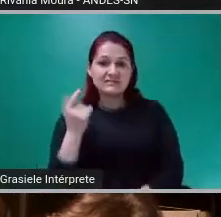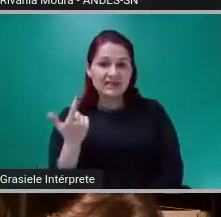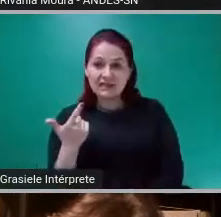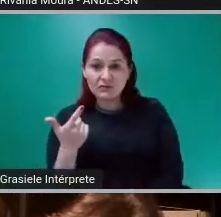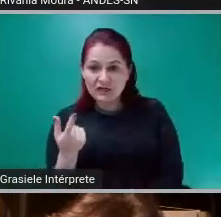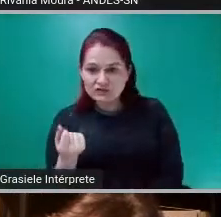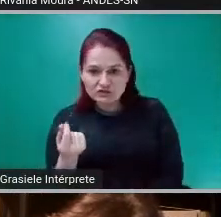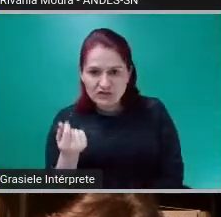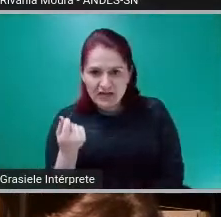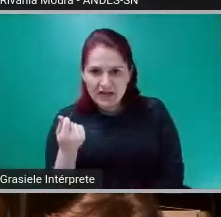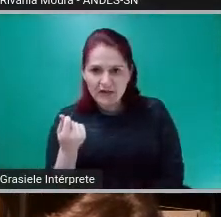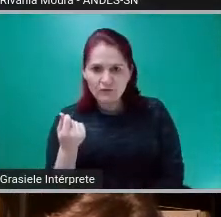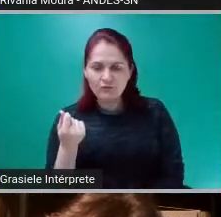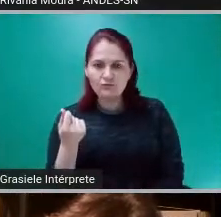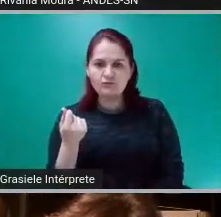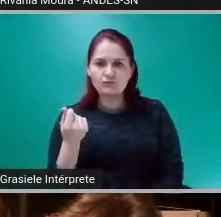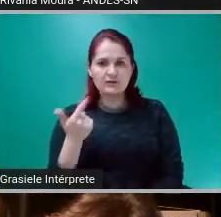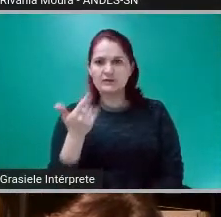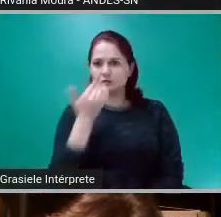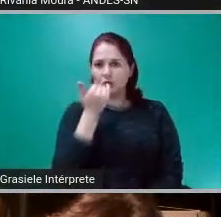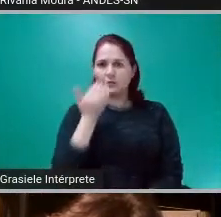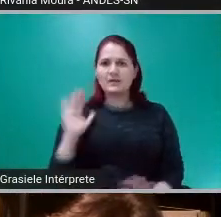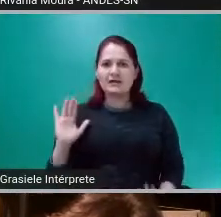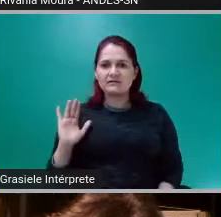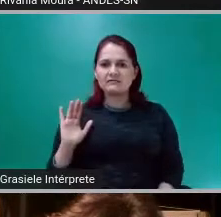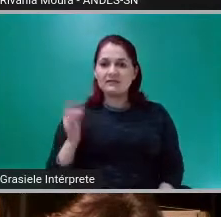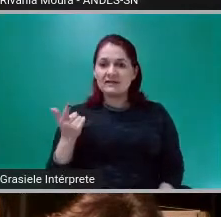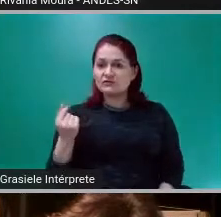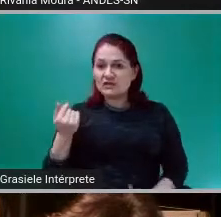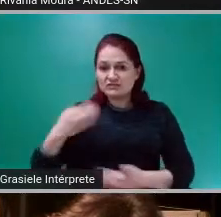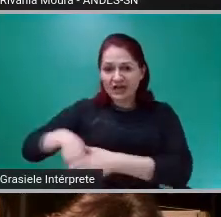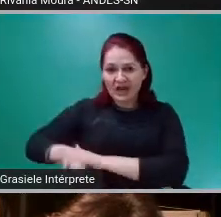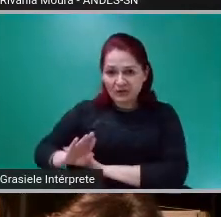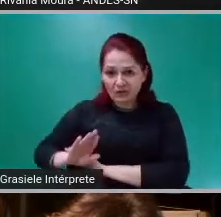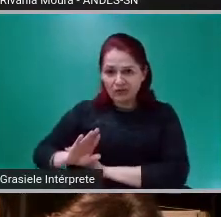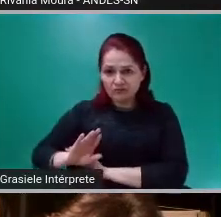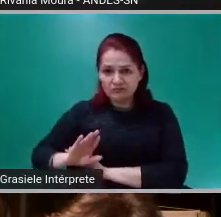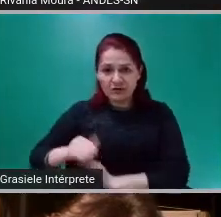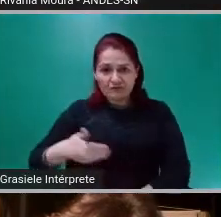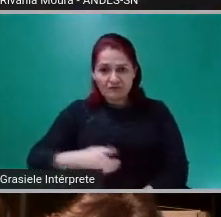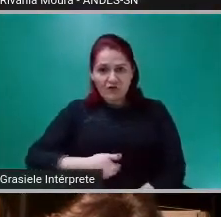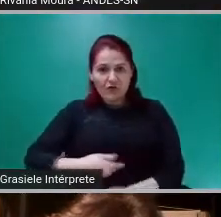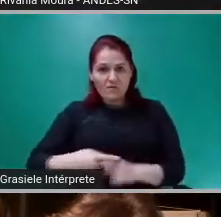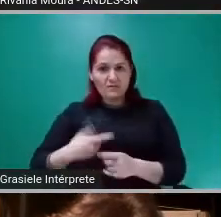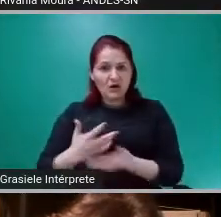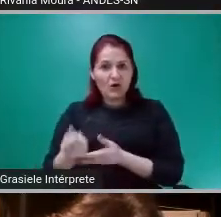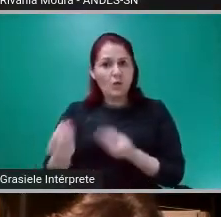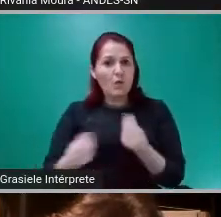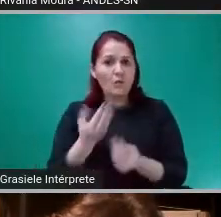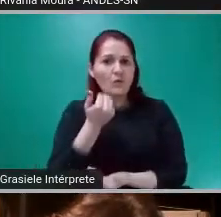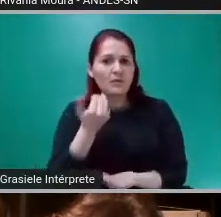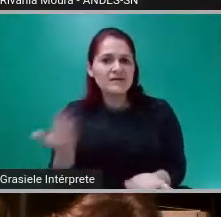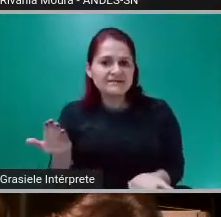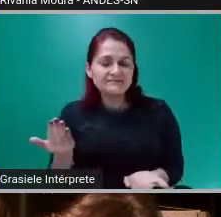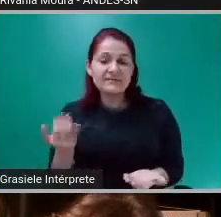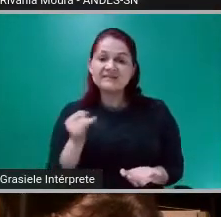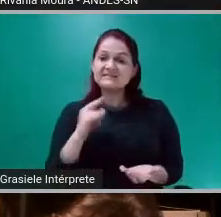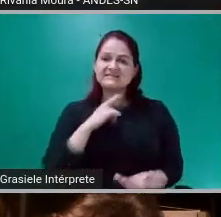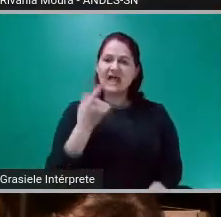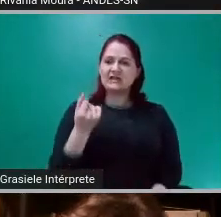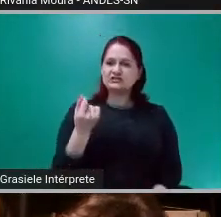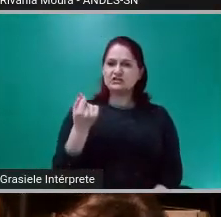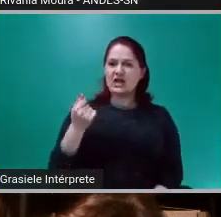bolso, passa fome. E quem tem moeda no bolso, e tem abundância de moeda,